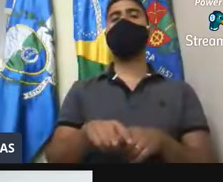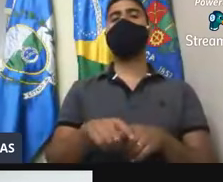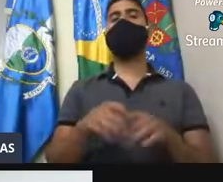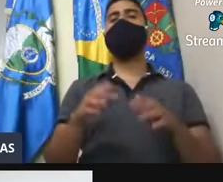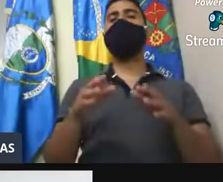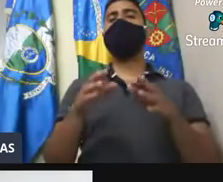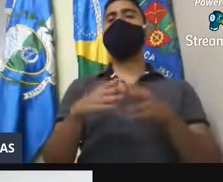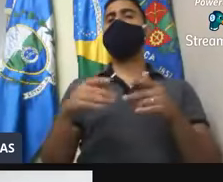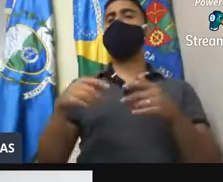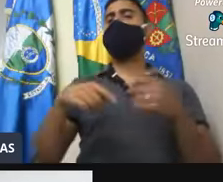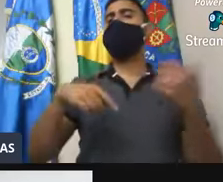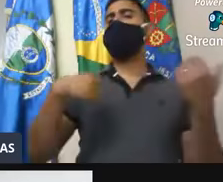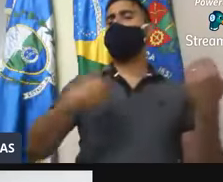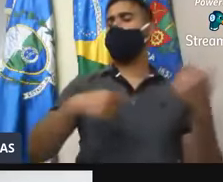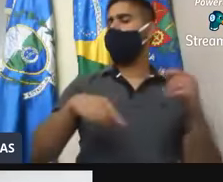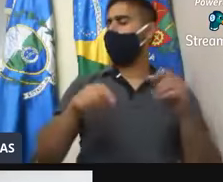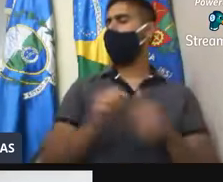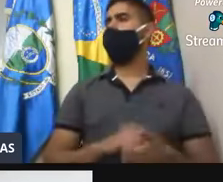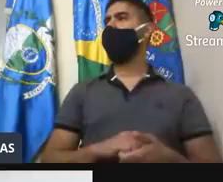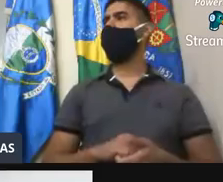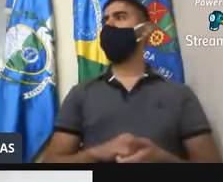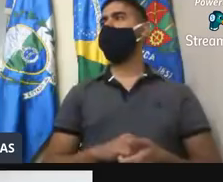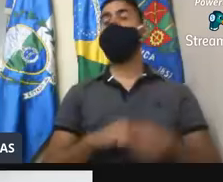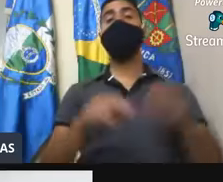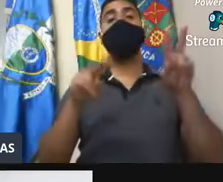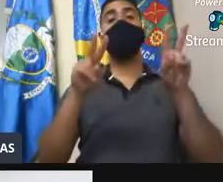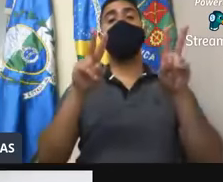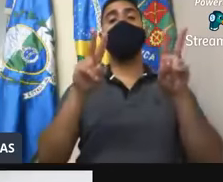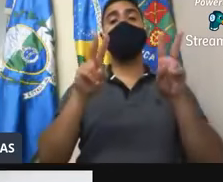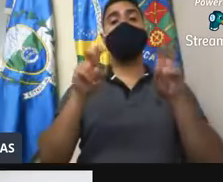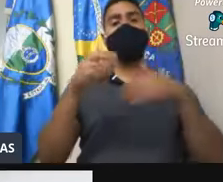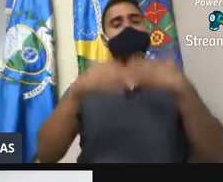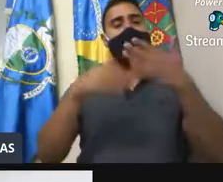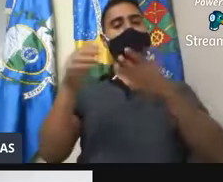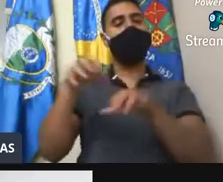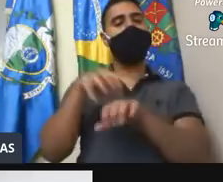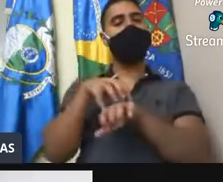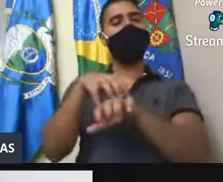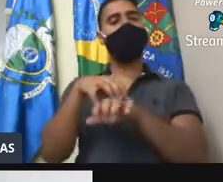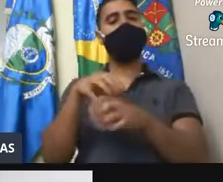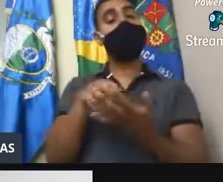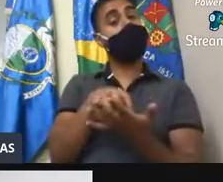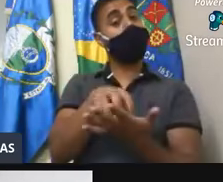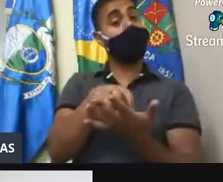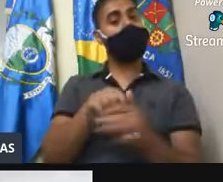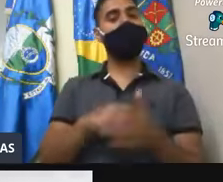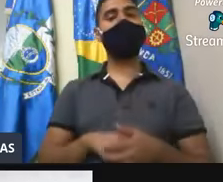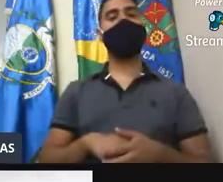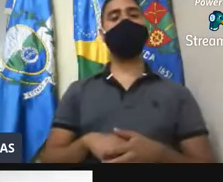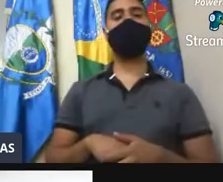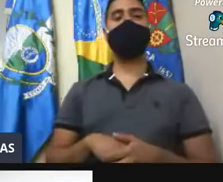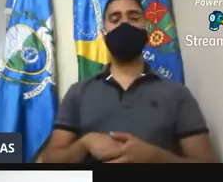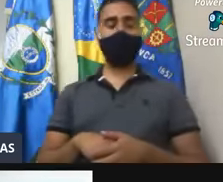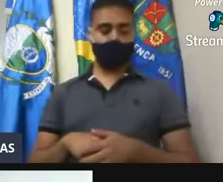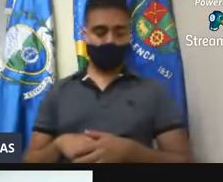alguma coisa de conservatória em relação a essa questão do desenvolvimento do turismo nos nossos